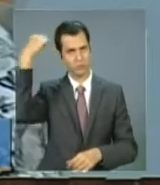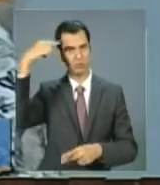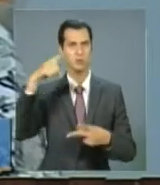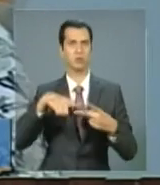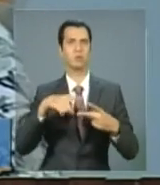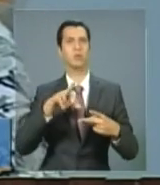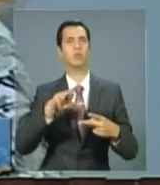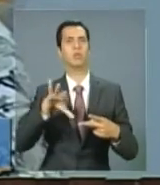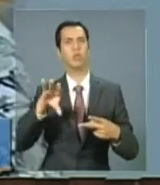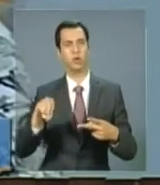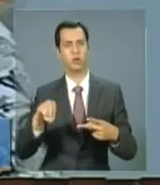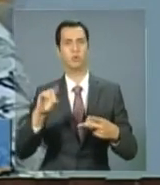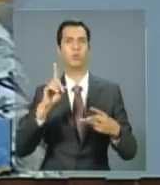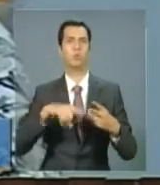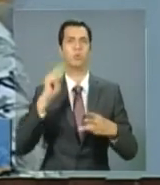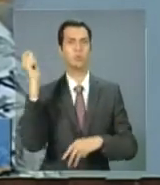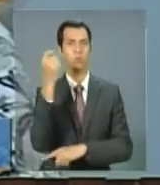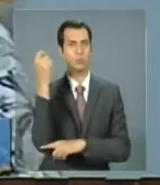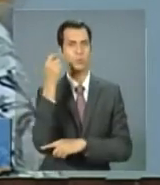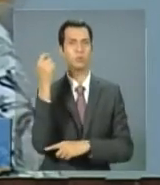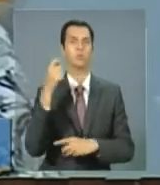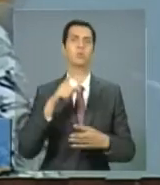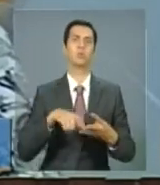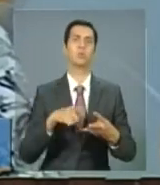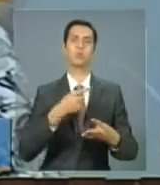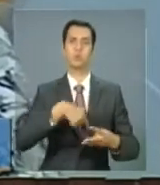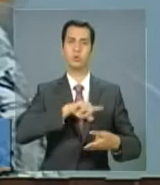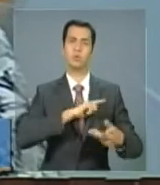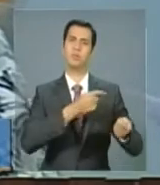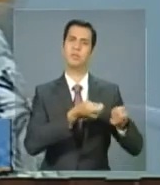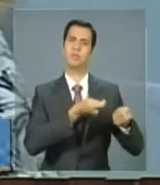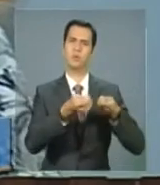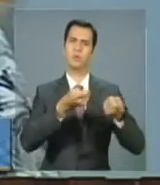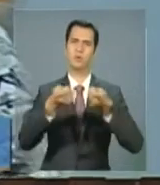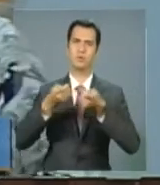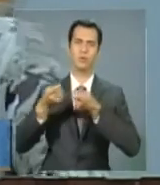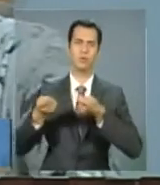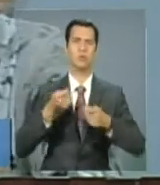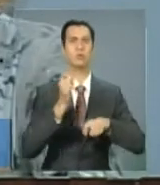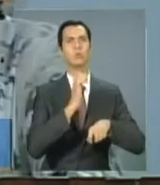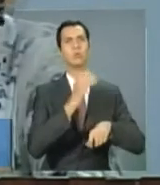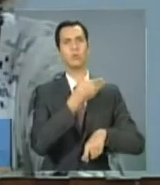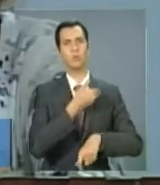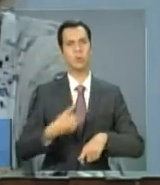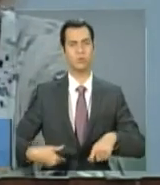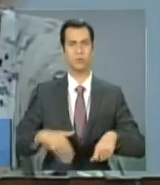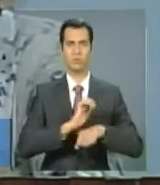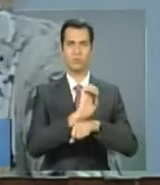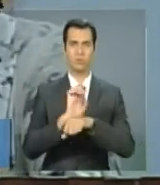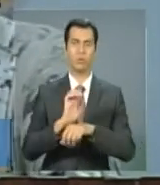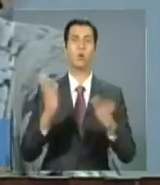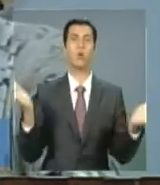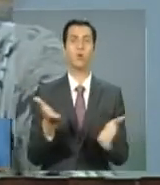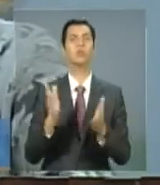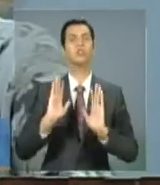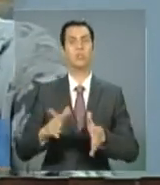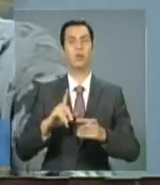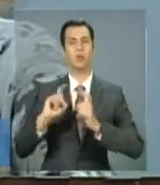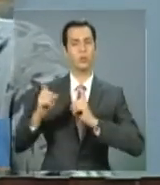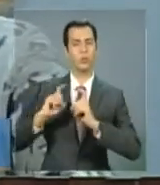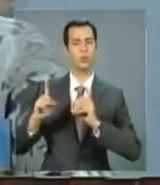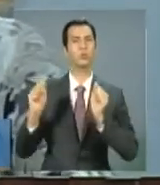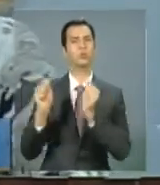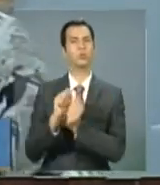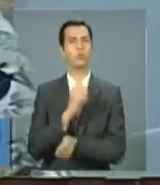com vários outros governos, hoje tivemos reunião com Rondônia e assim